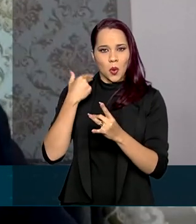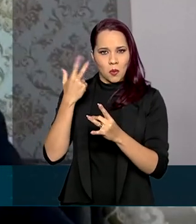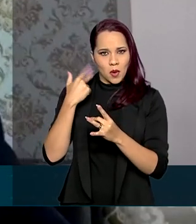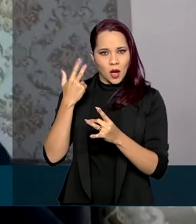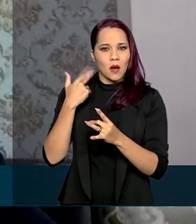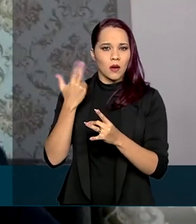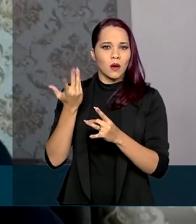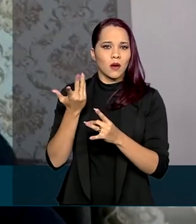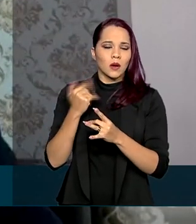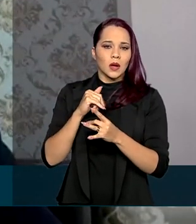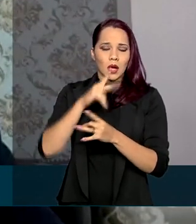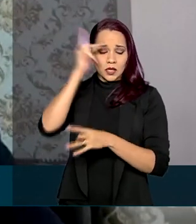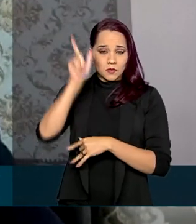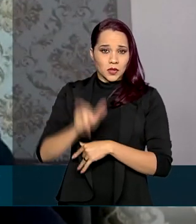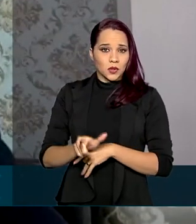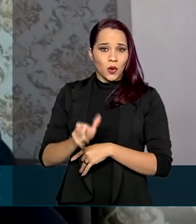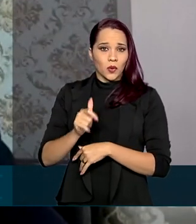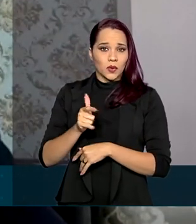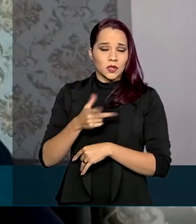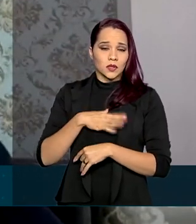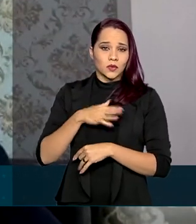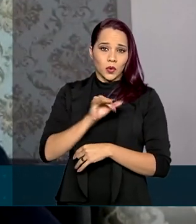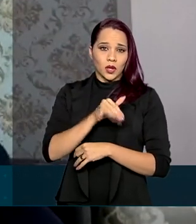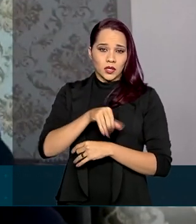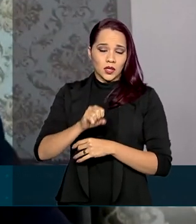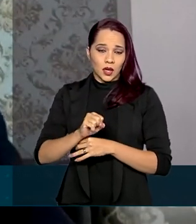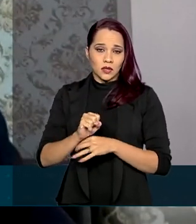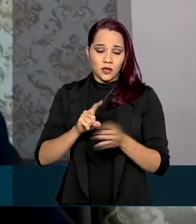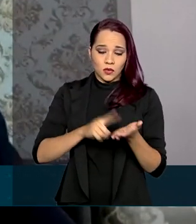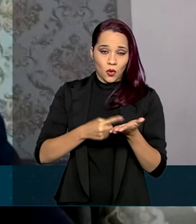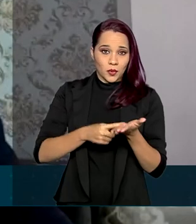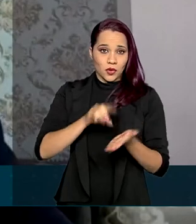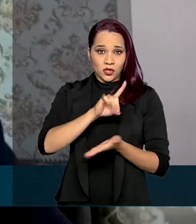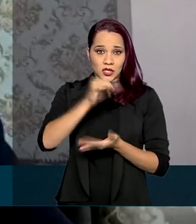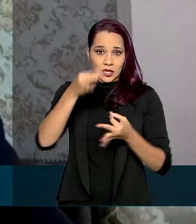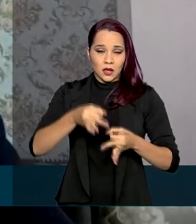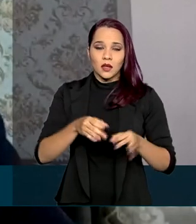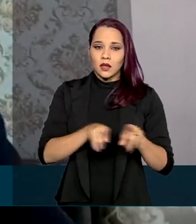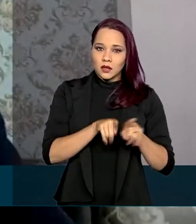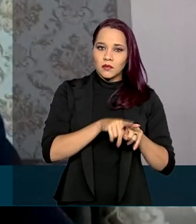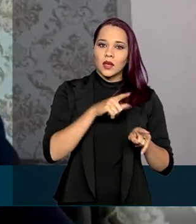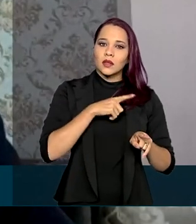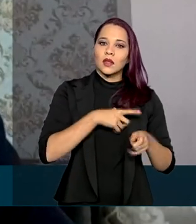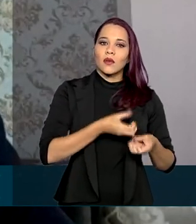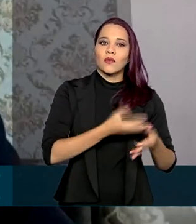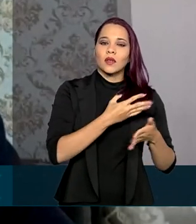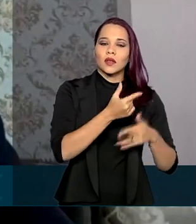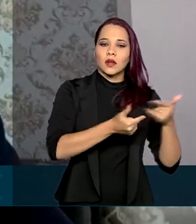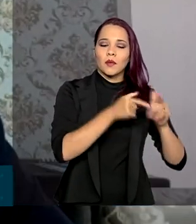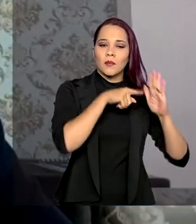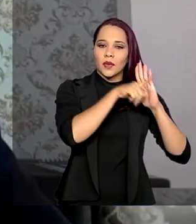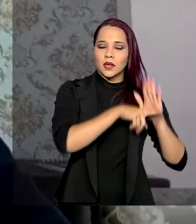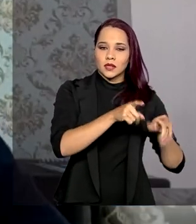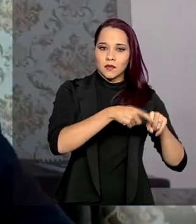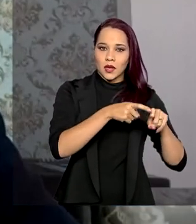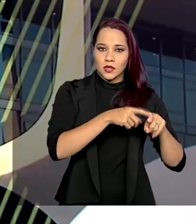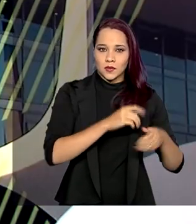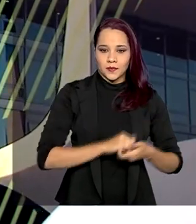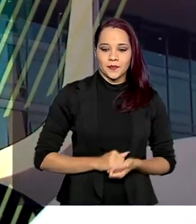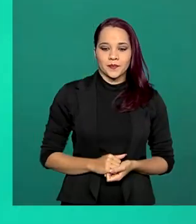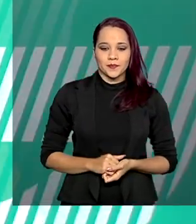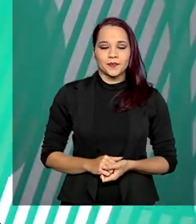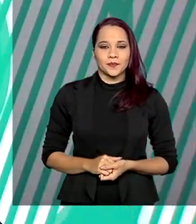habitual aos segurados, por meio óbvio do agendamento, também se passe a reofertar o serviço da perícia médica presencial.